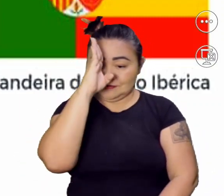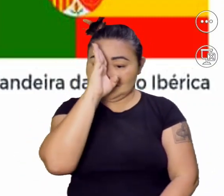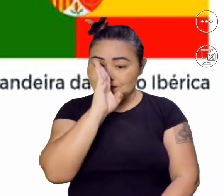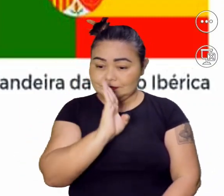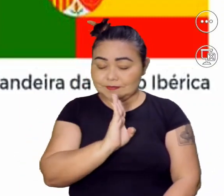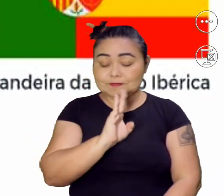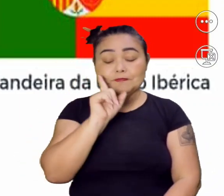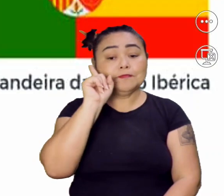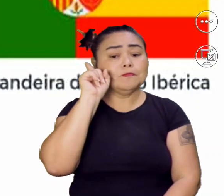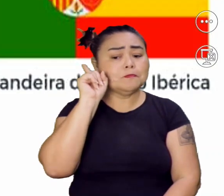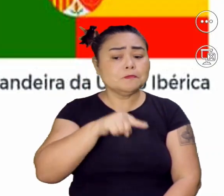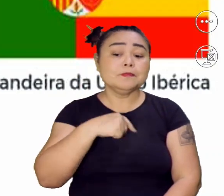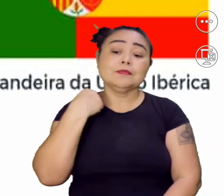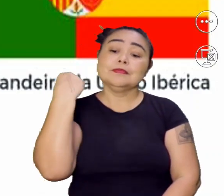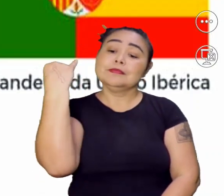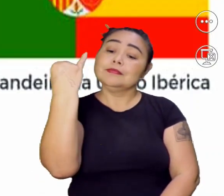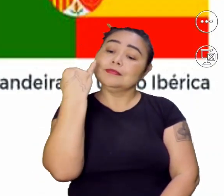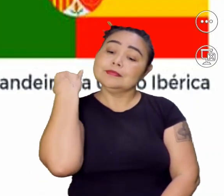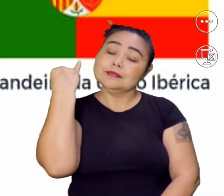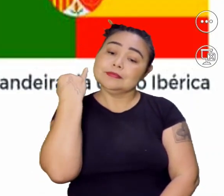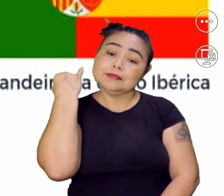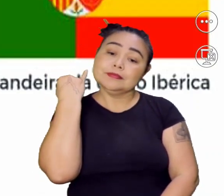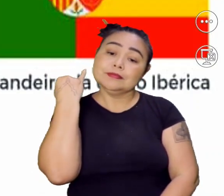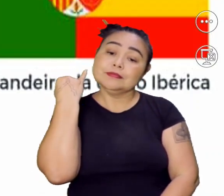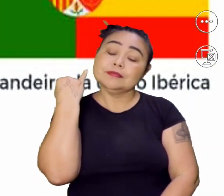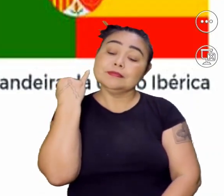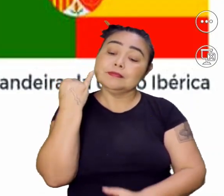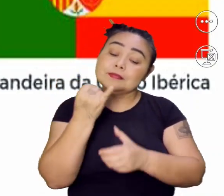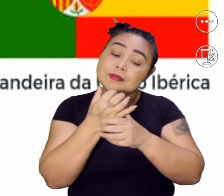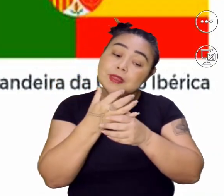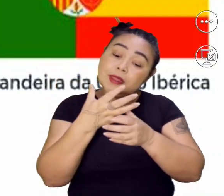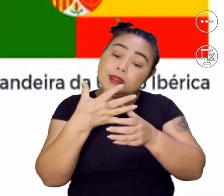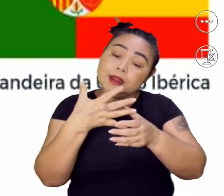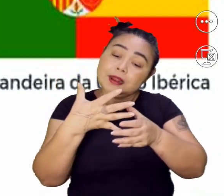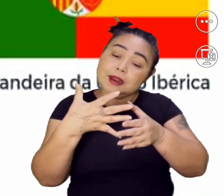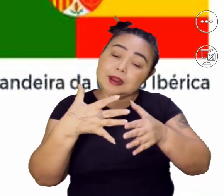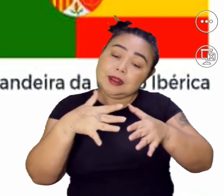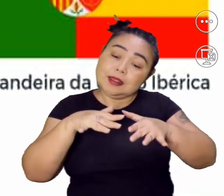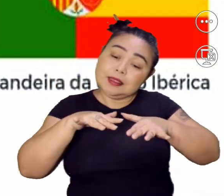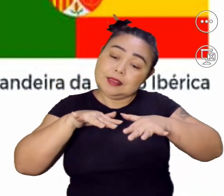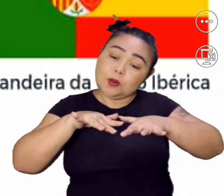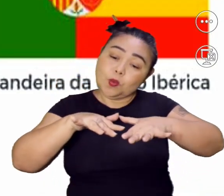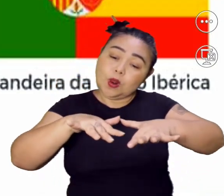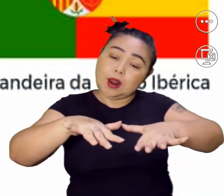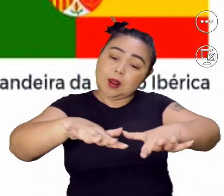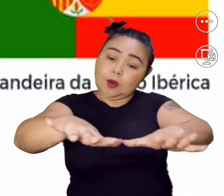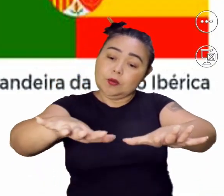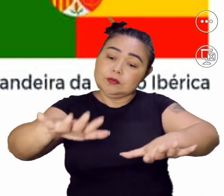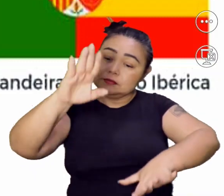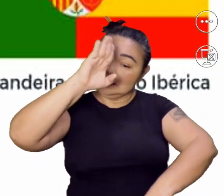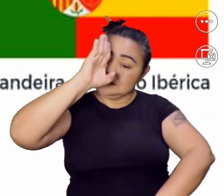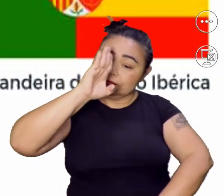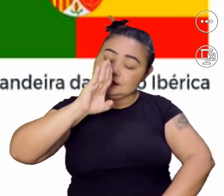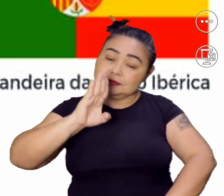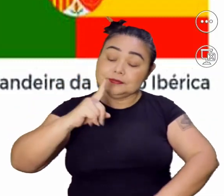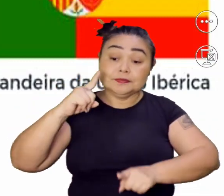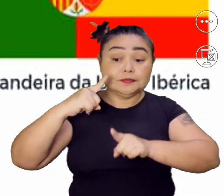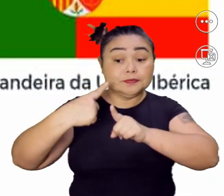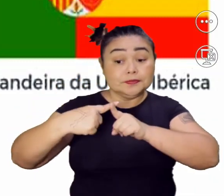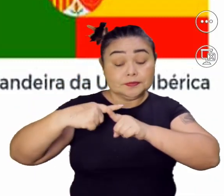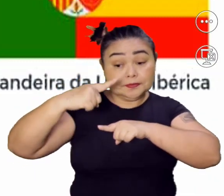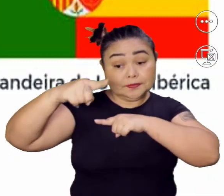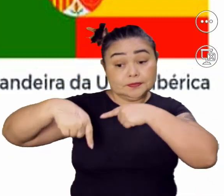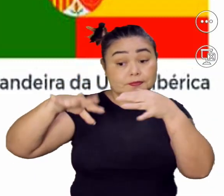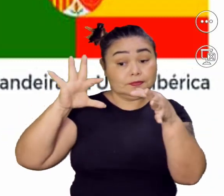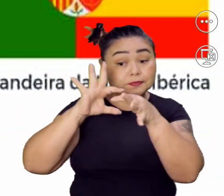foi muito importante para a ampliação do território brasileiro. Porque depois da União Ibérica,